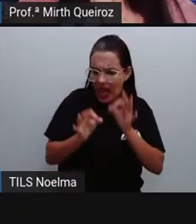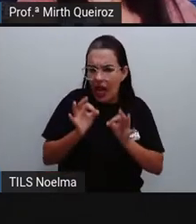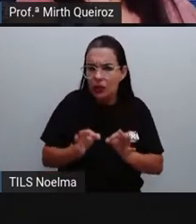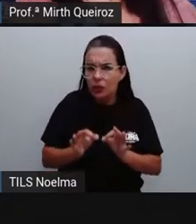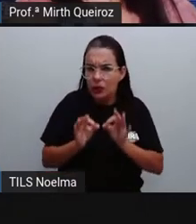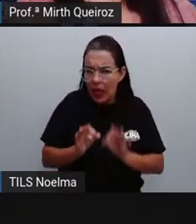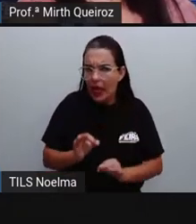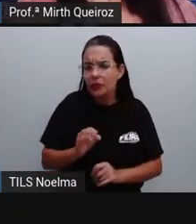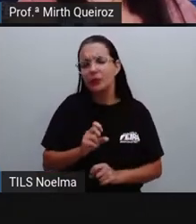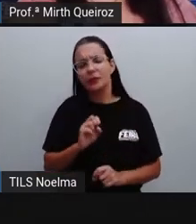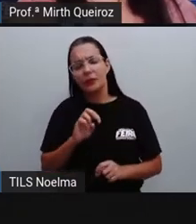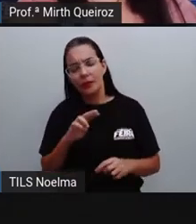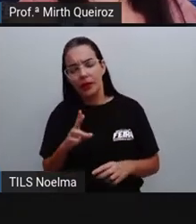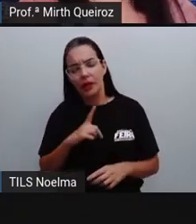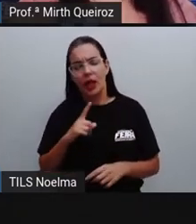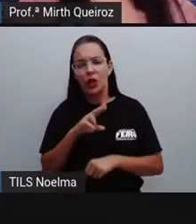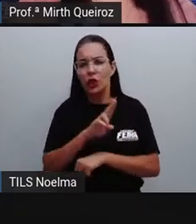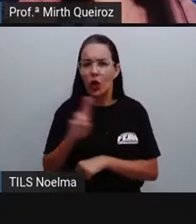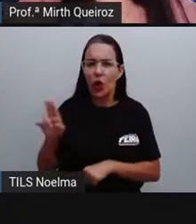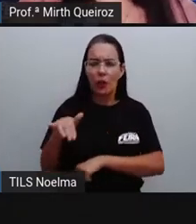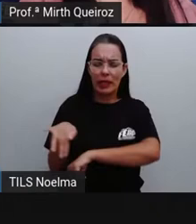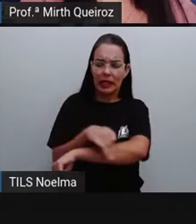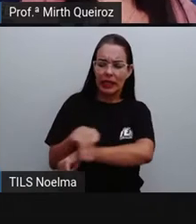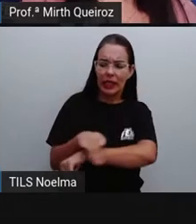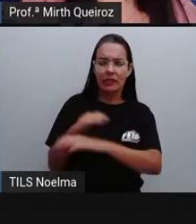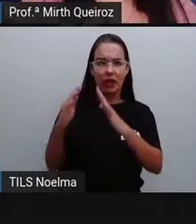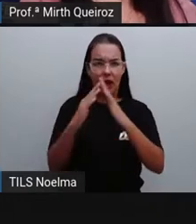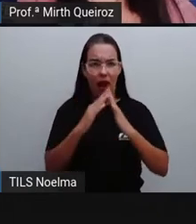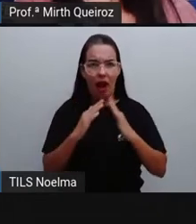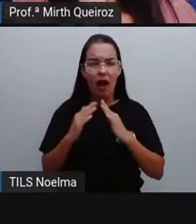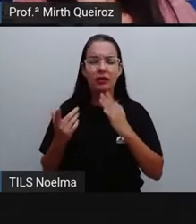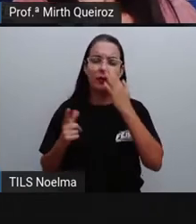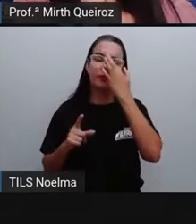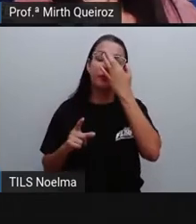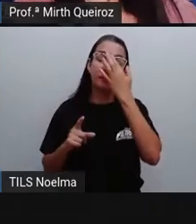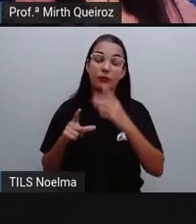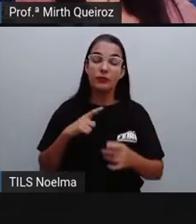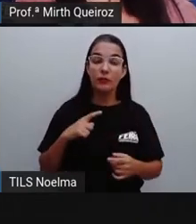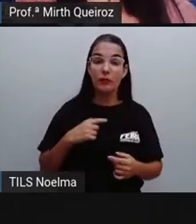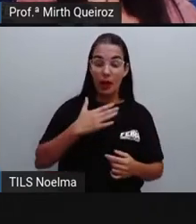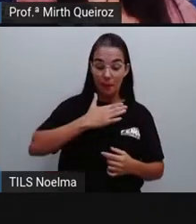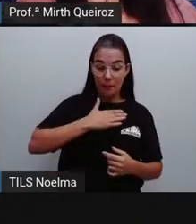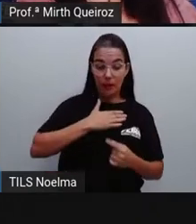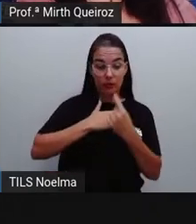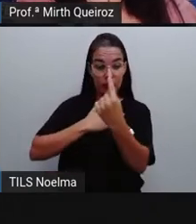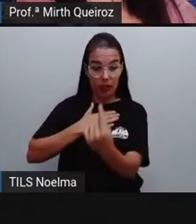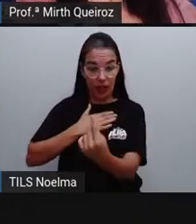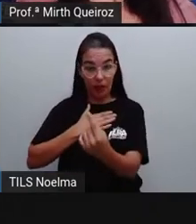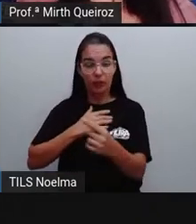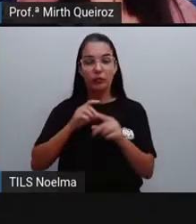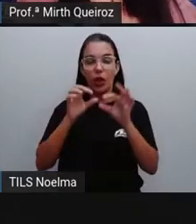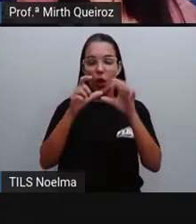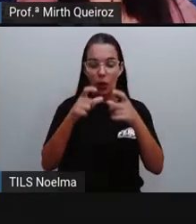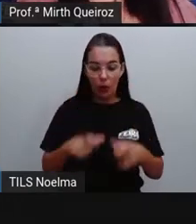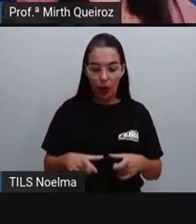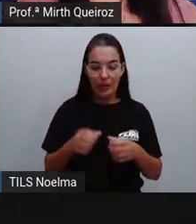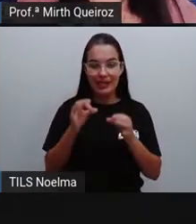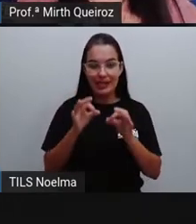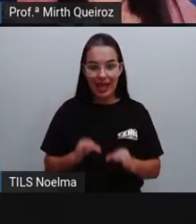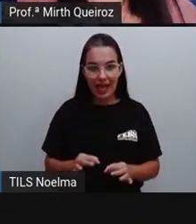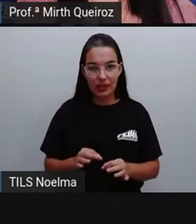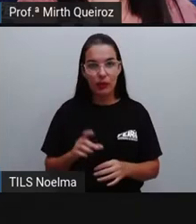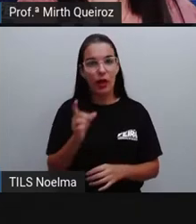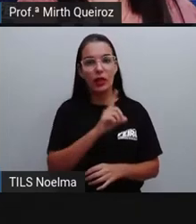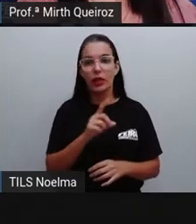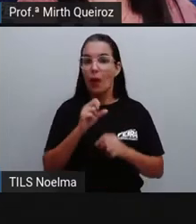direitinho aí nome, endereço do remetente do destinatário em locais corretos, certo? Lembre-se que a gente